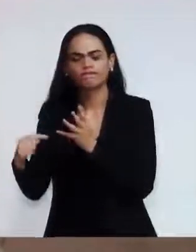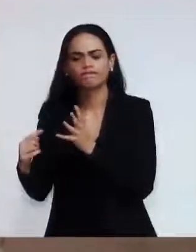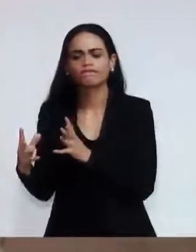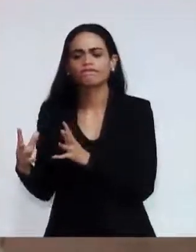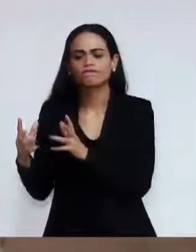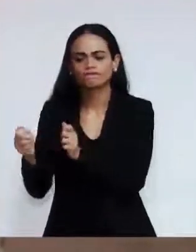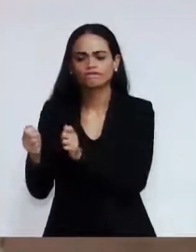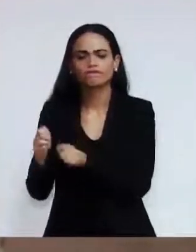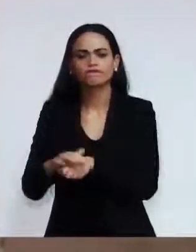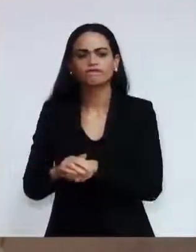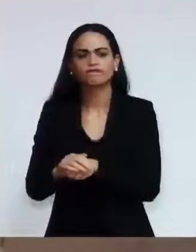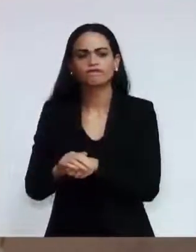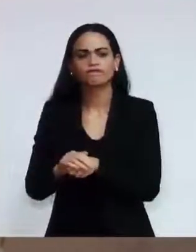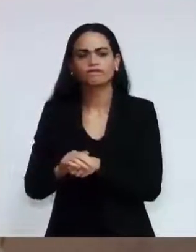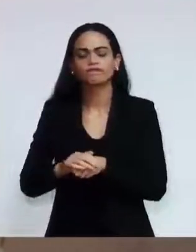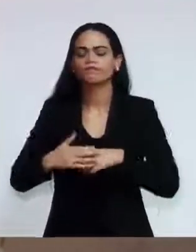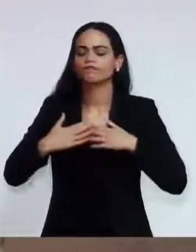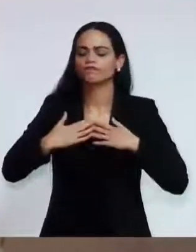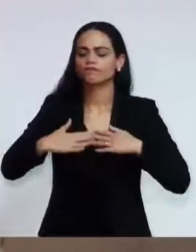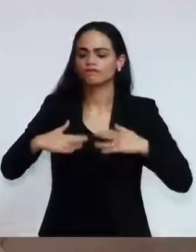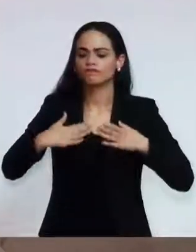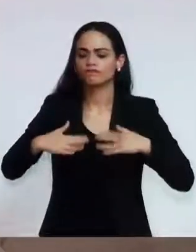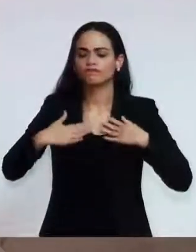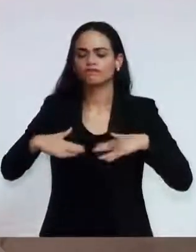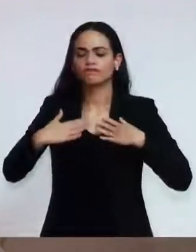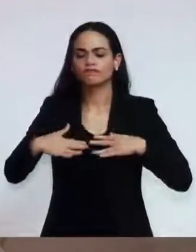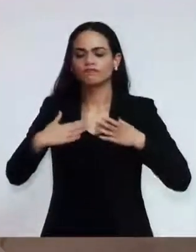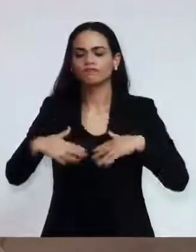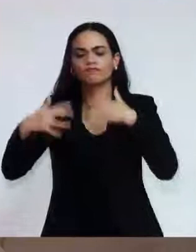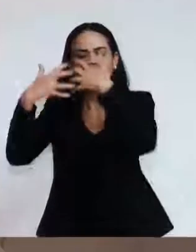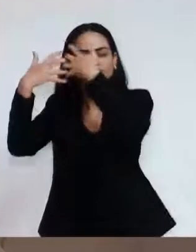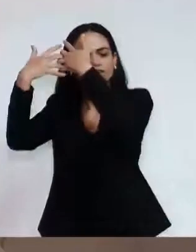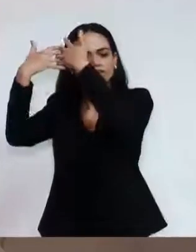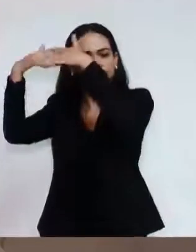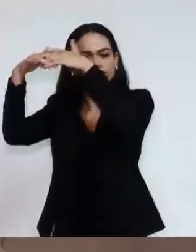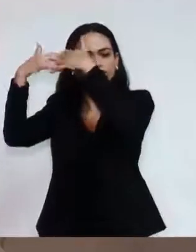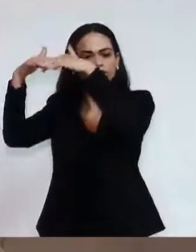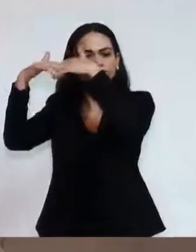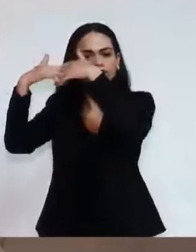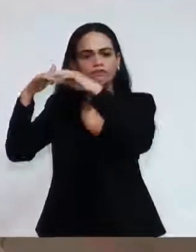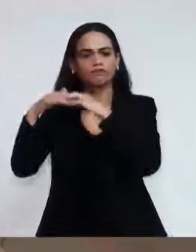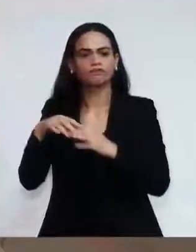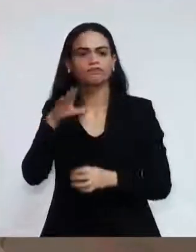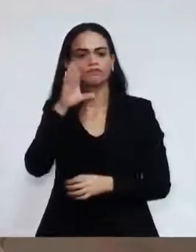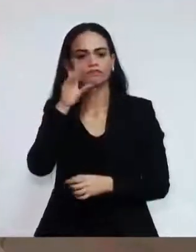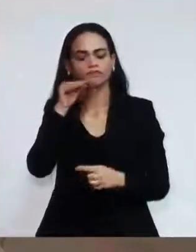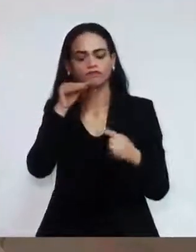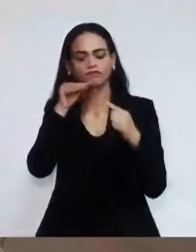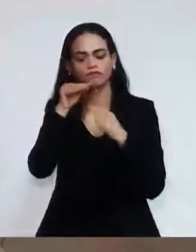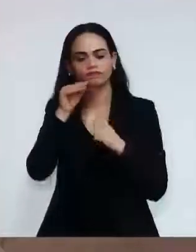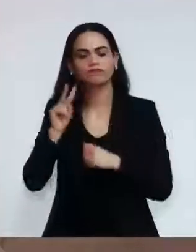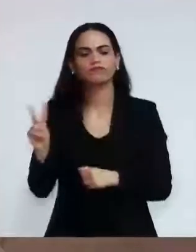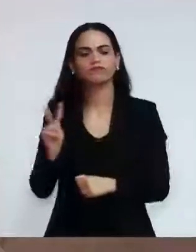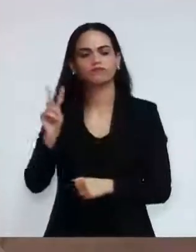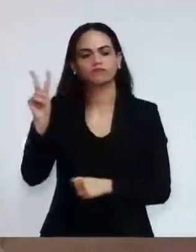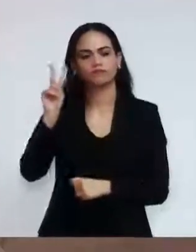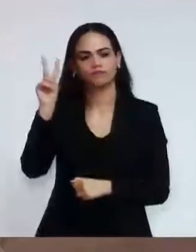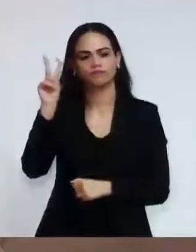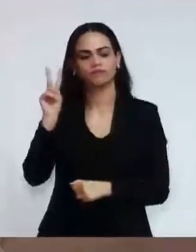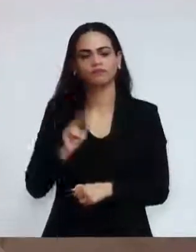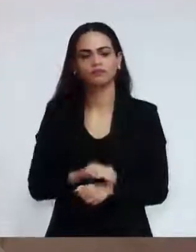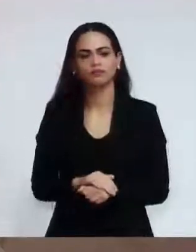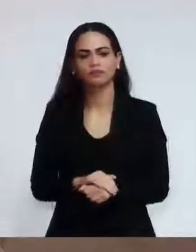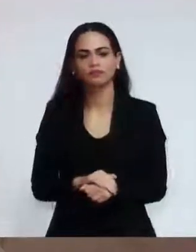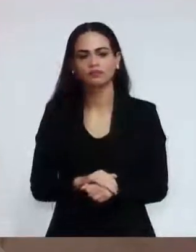analisar com carinho e valorizar o funcionalismo público. A